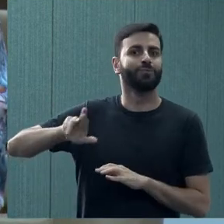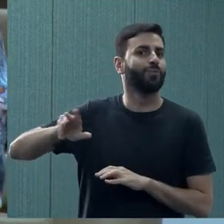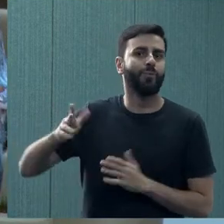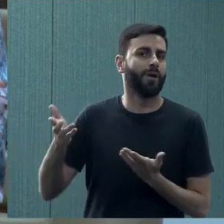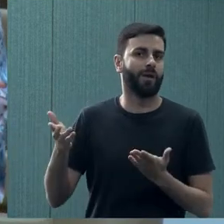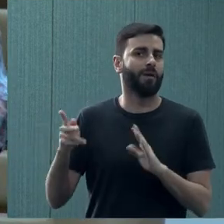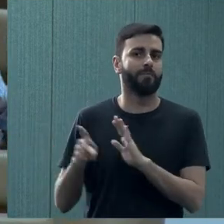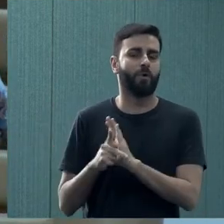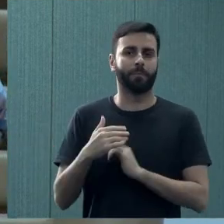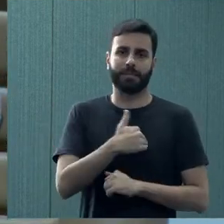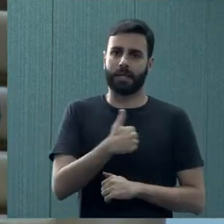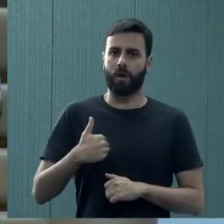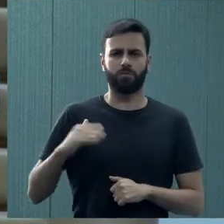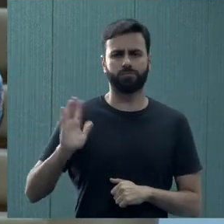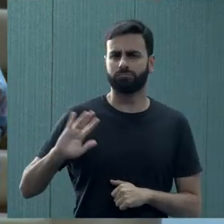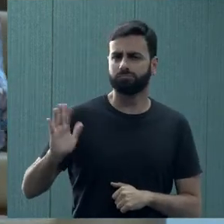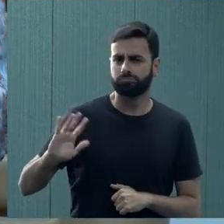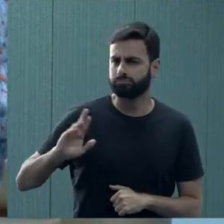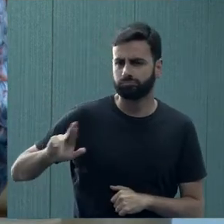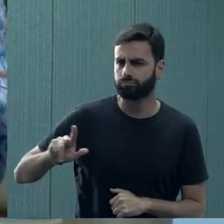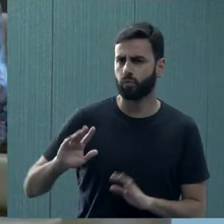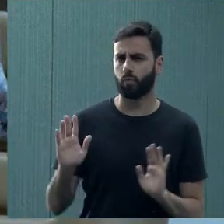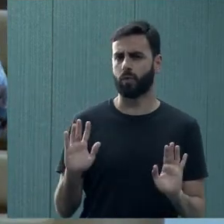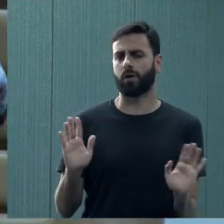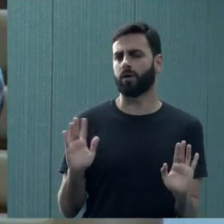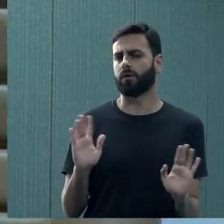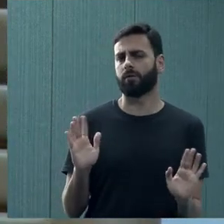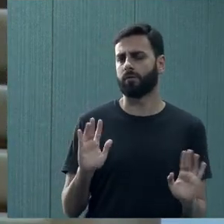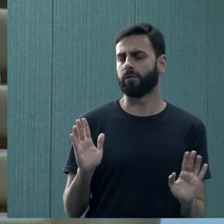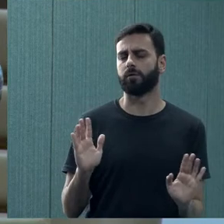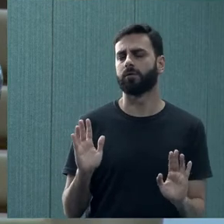clínica, uma base